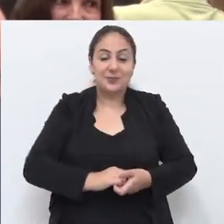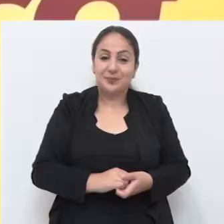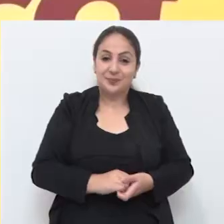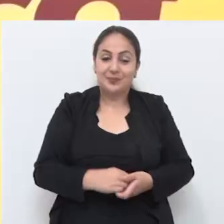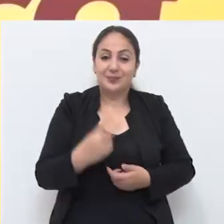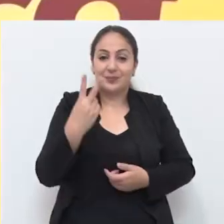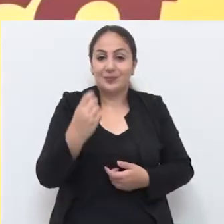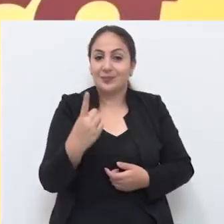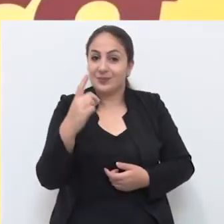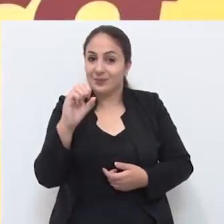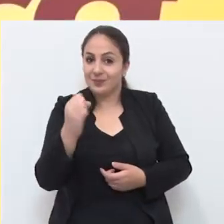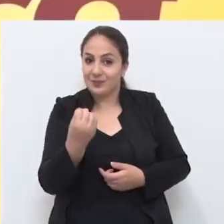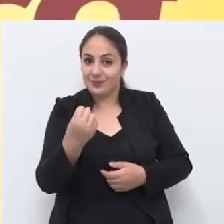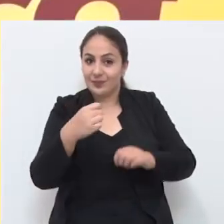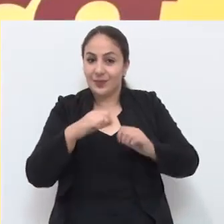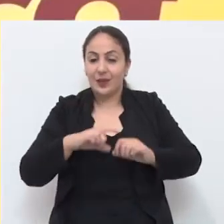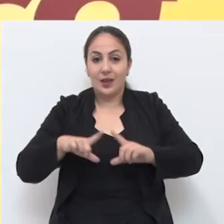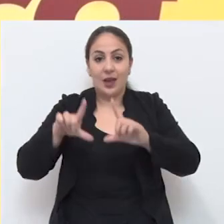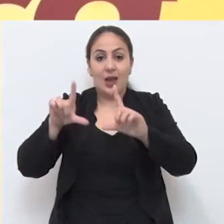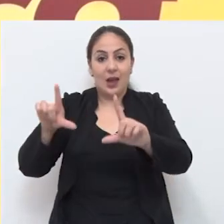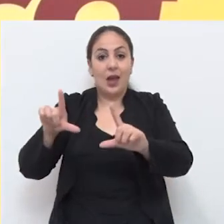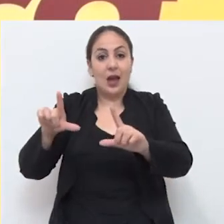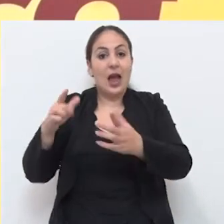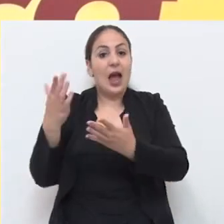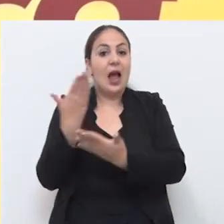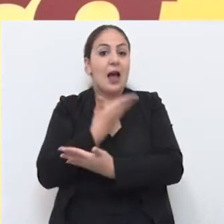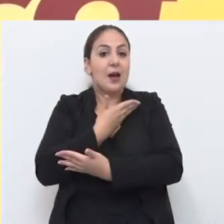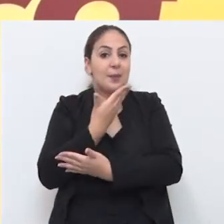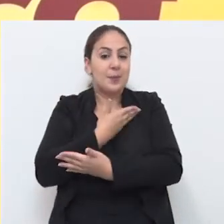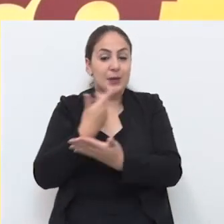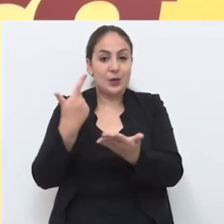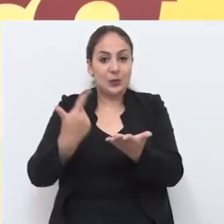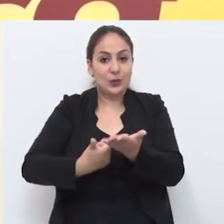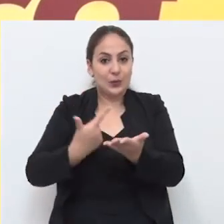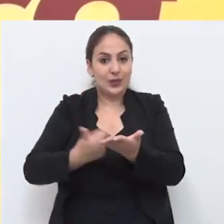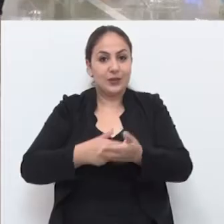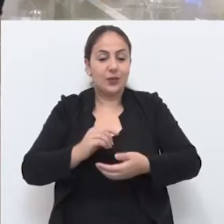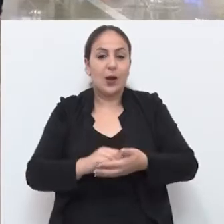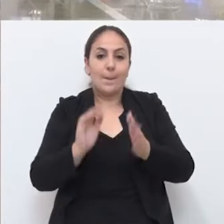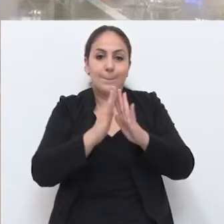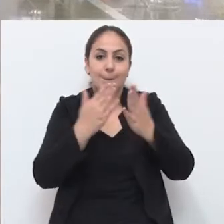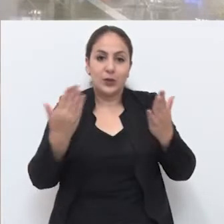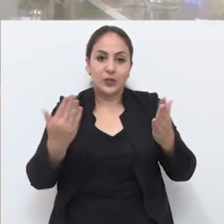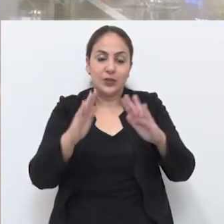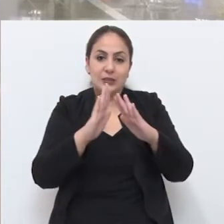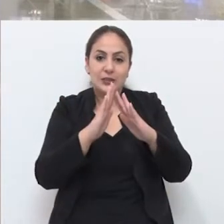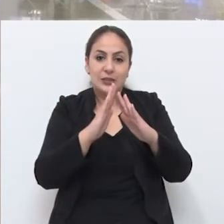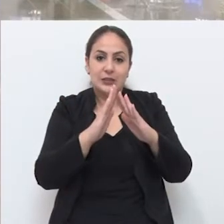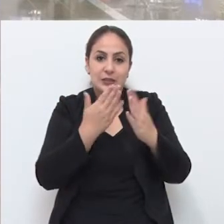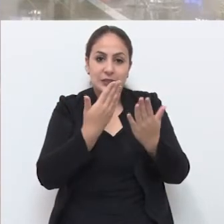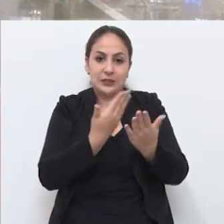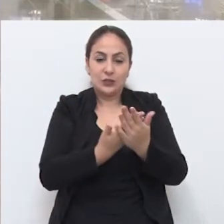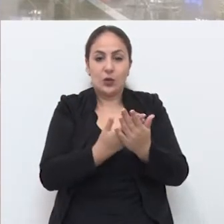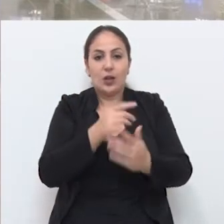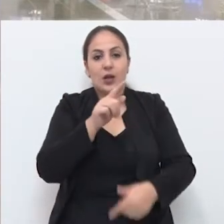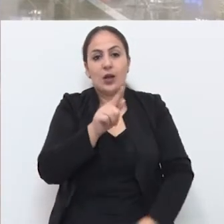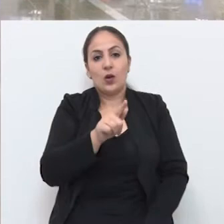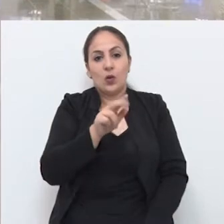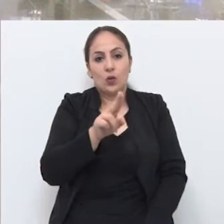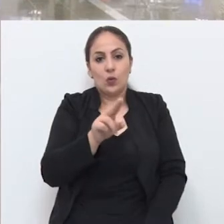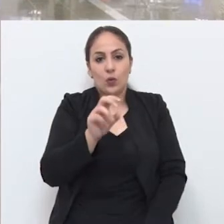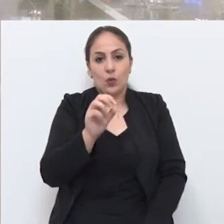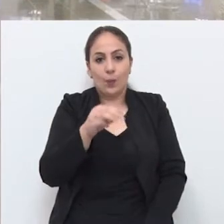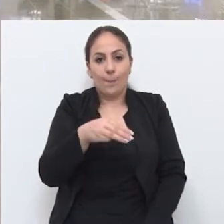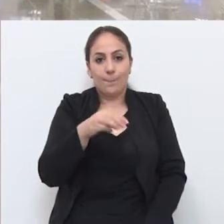experimente. Em 2018, o título de amigo do livro ficou com a biblioteca da Escola de Ensino Fundamental